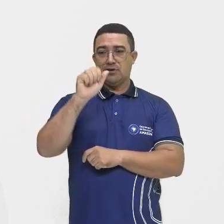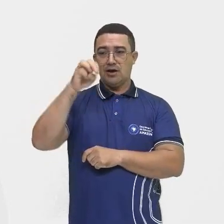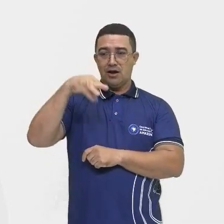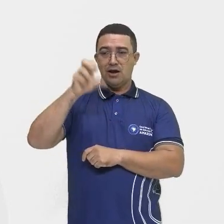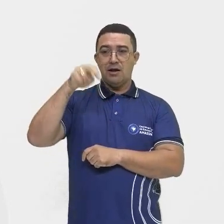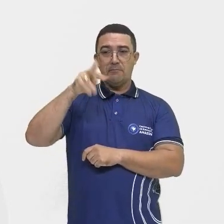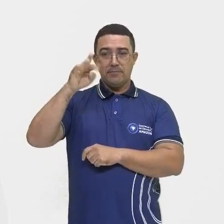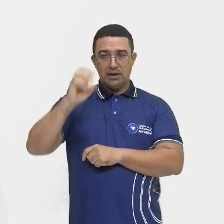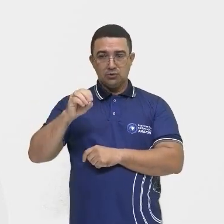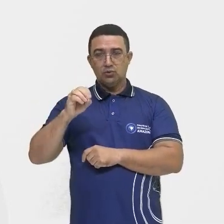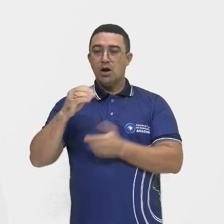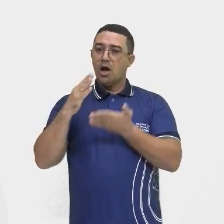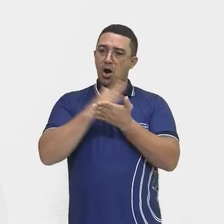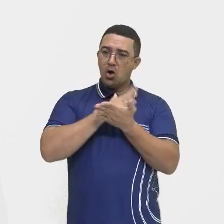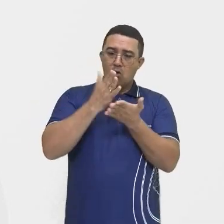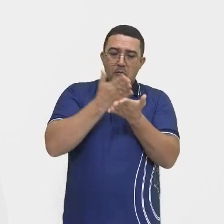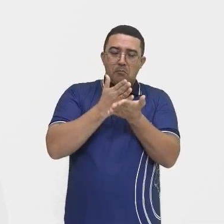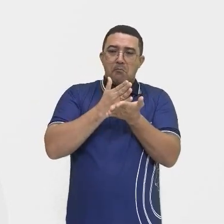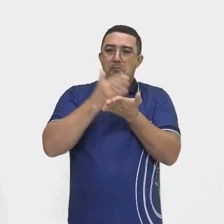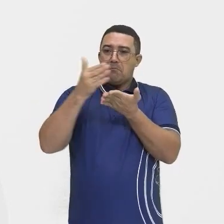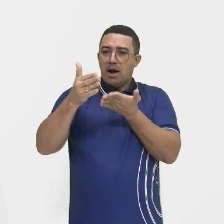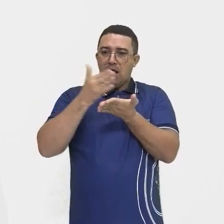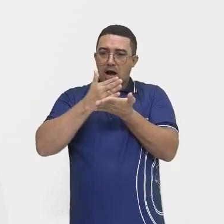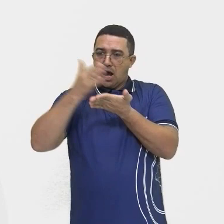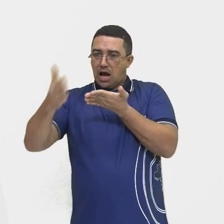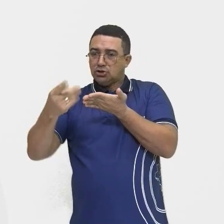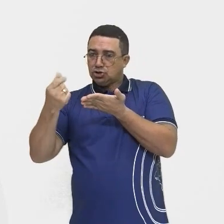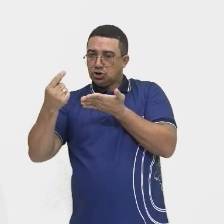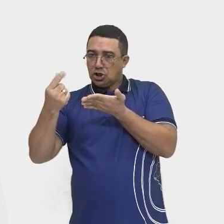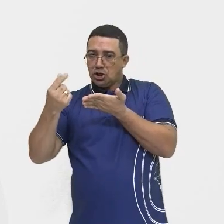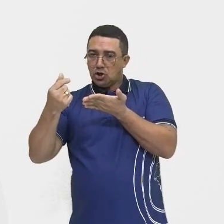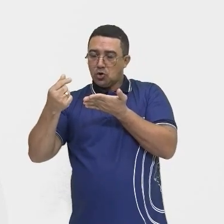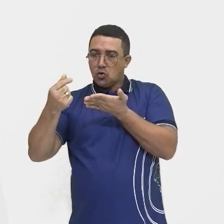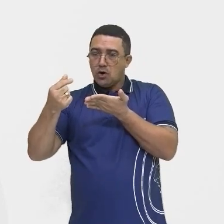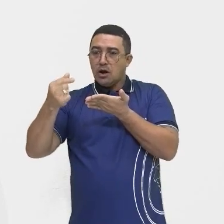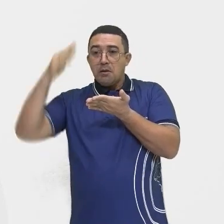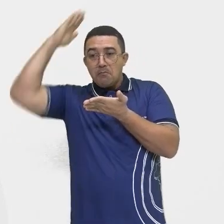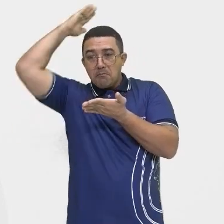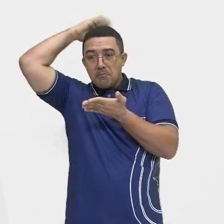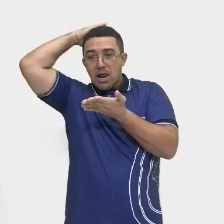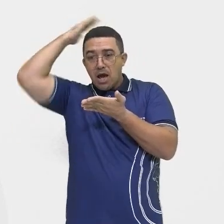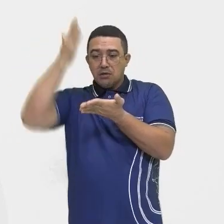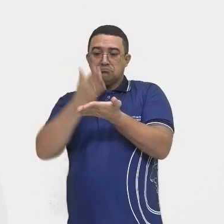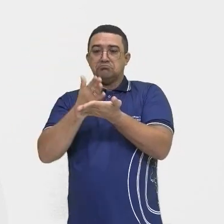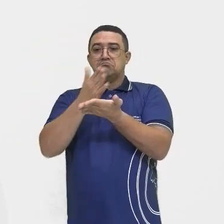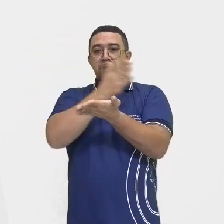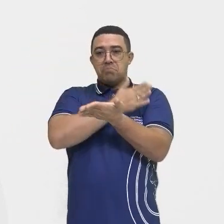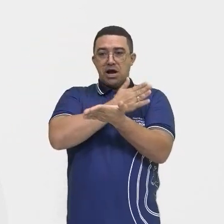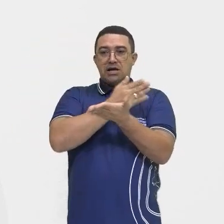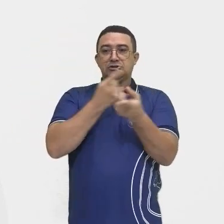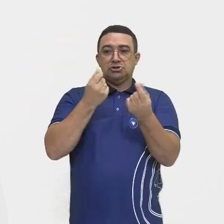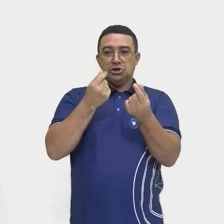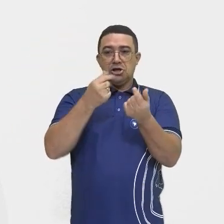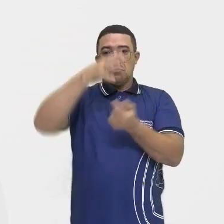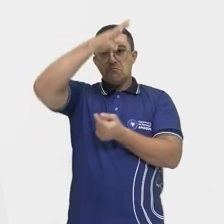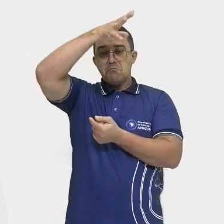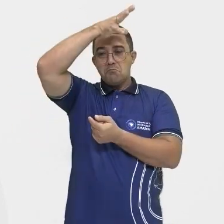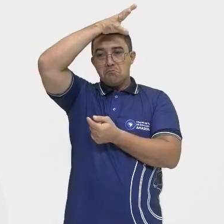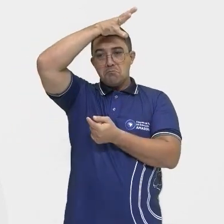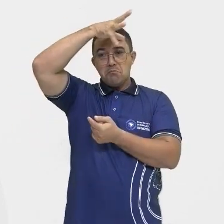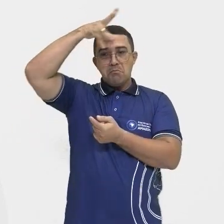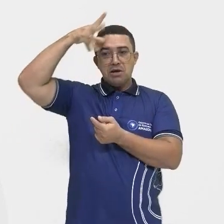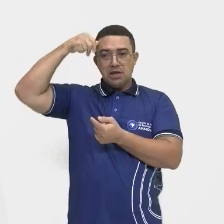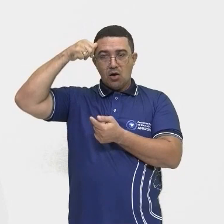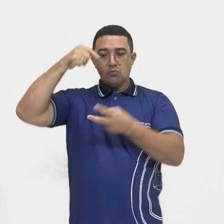nos núcleos, tanto em Manaus quanto em Belém. Consequentemente, essas cidades, elas tiveram aí um maior